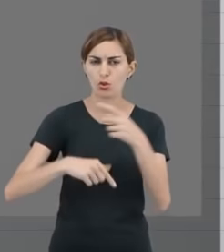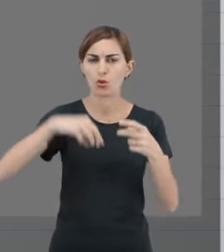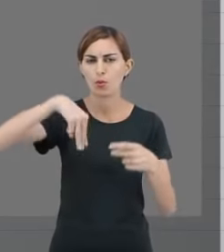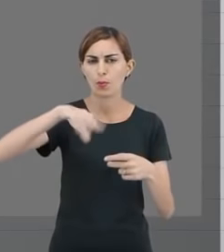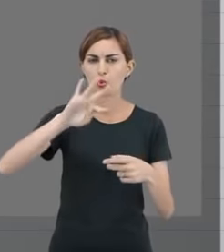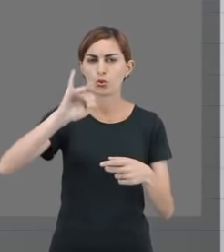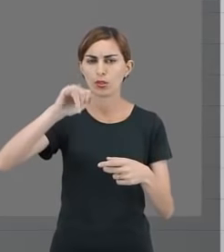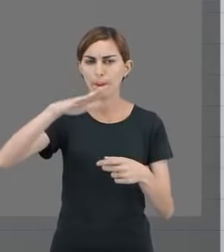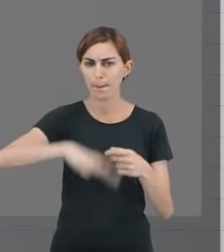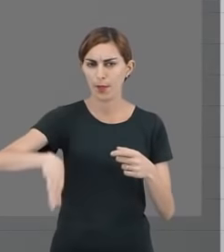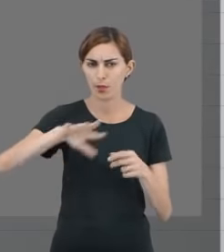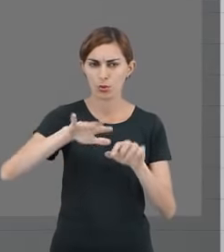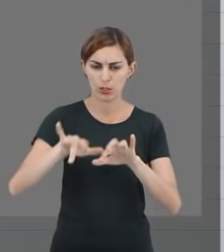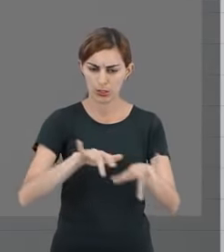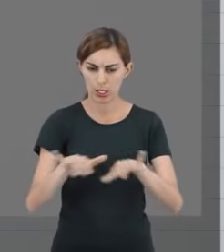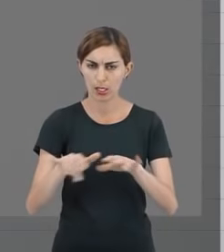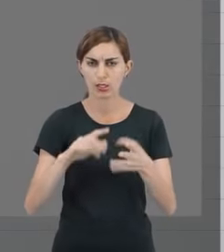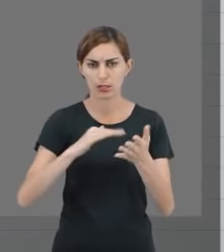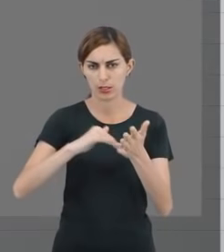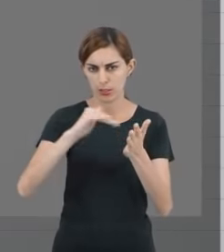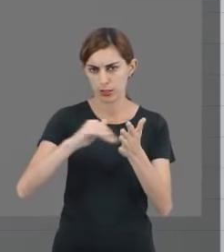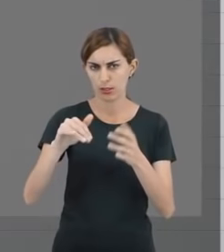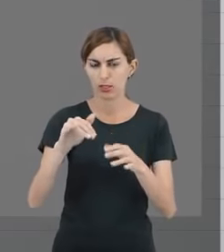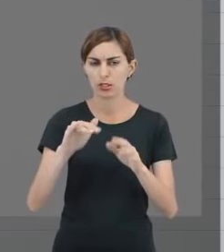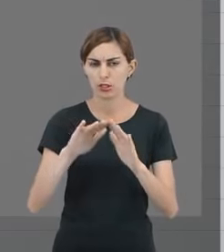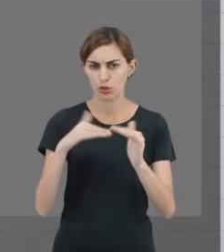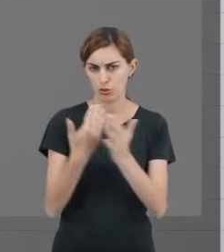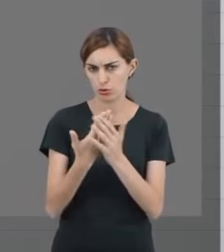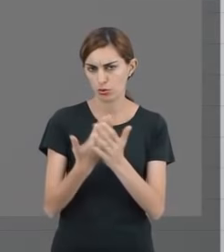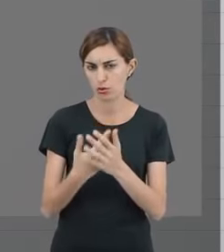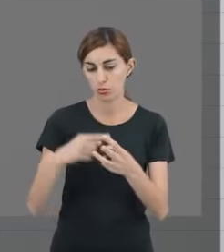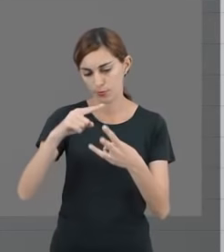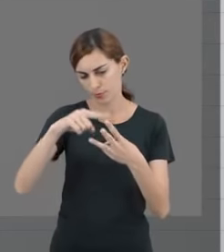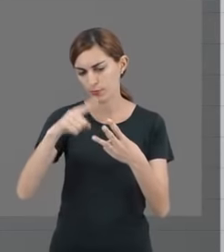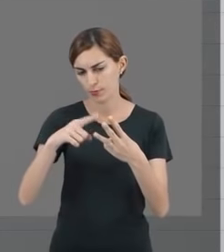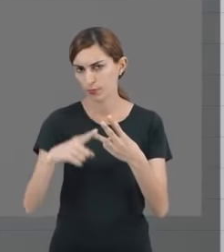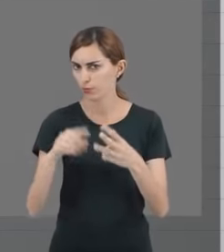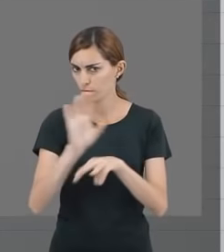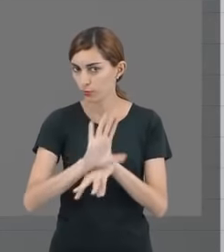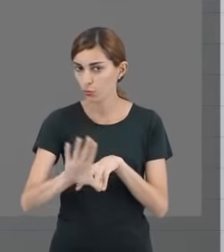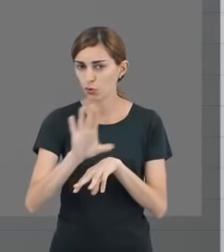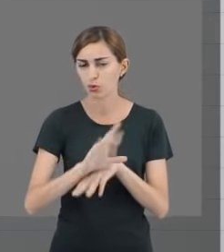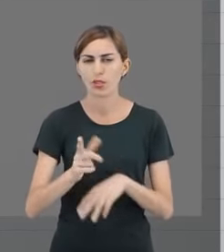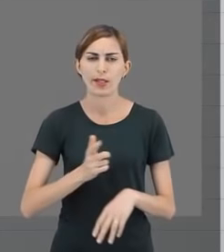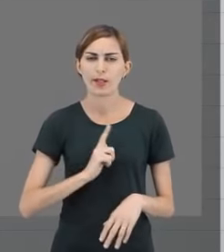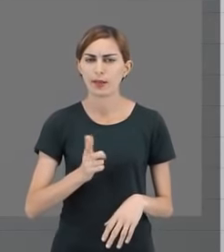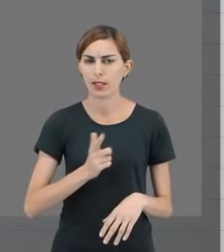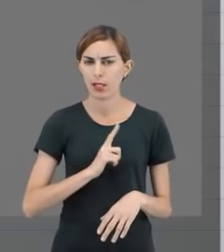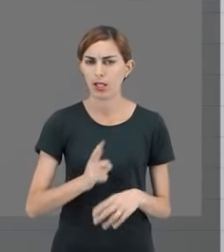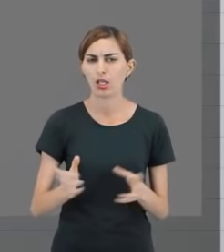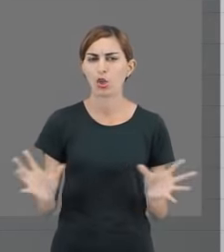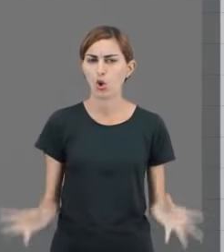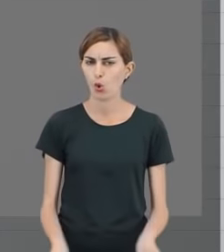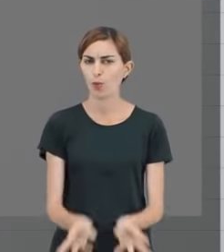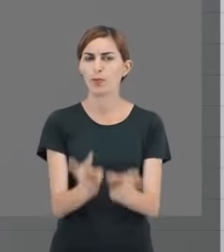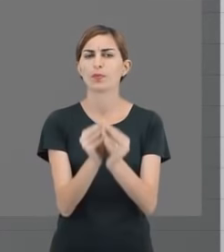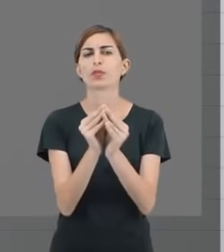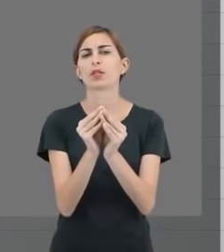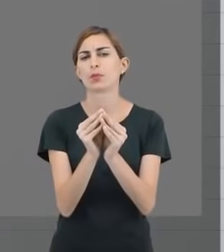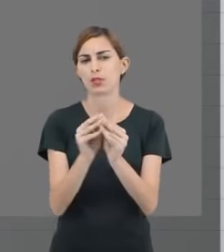meios didáticos e secretaria de escola. Nesses três cursos, nós temos uma complementação de